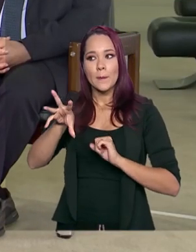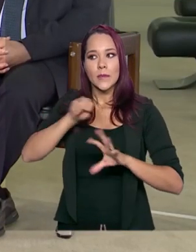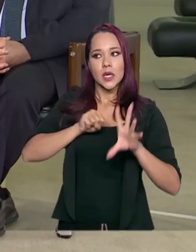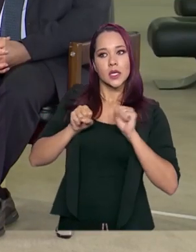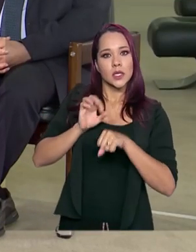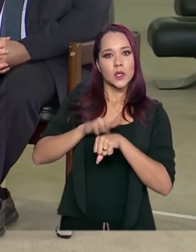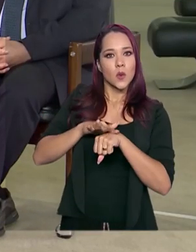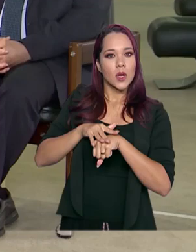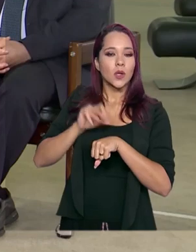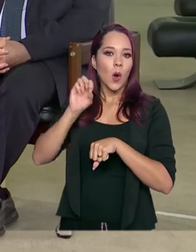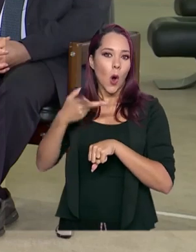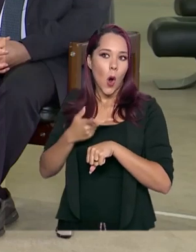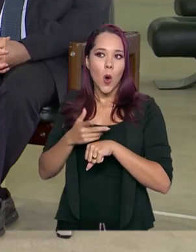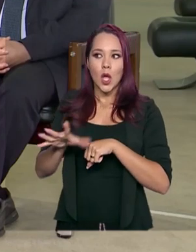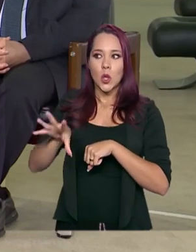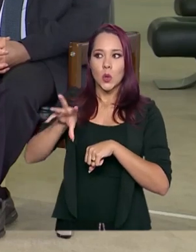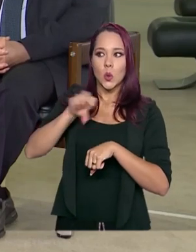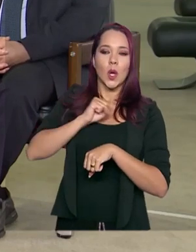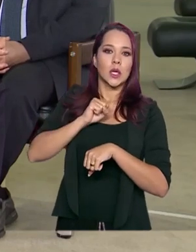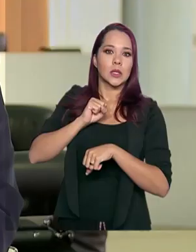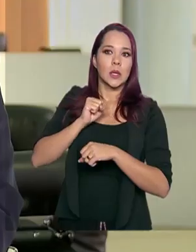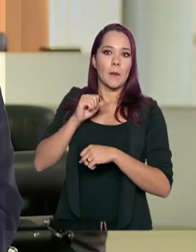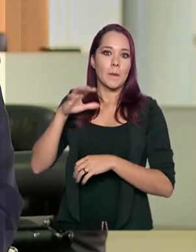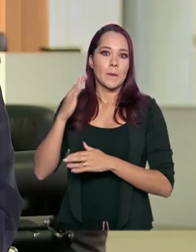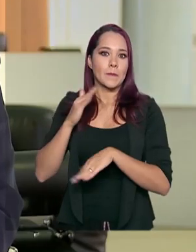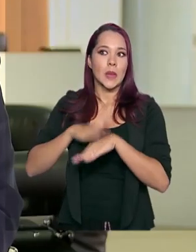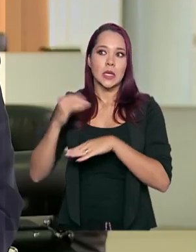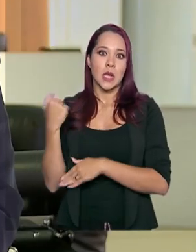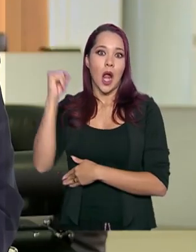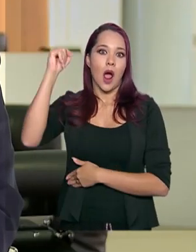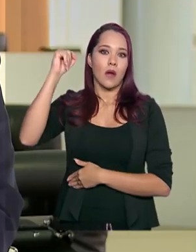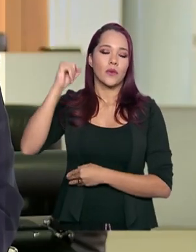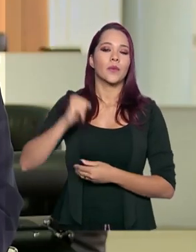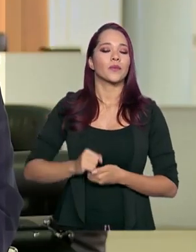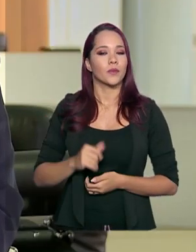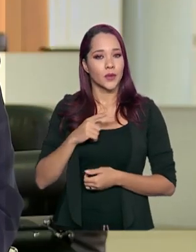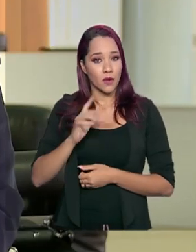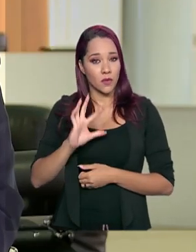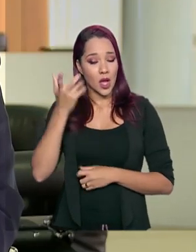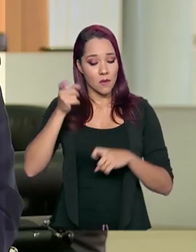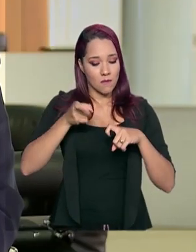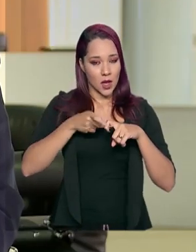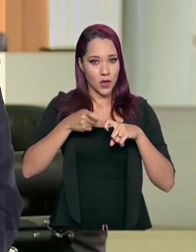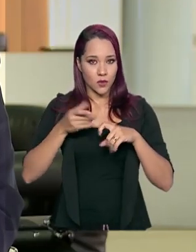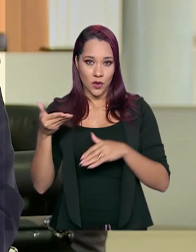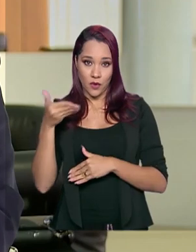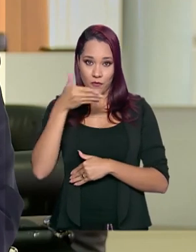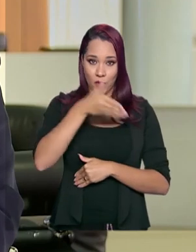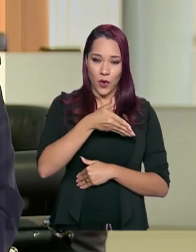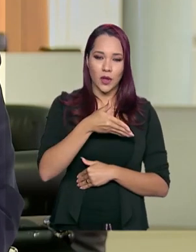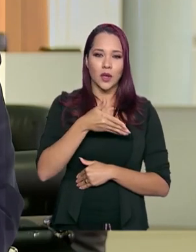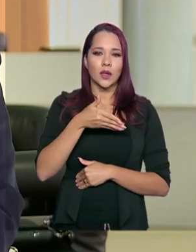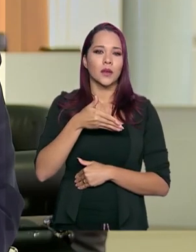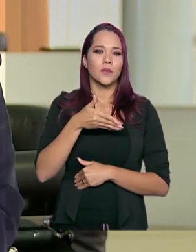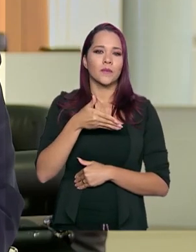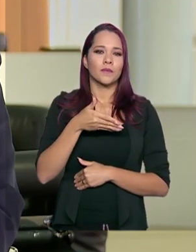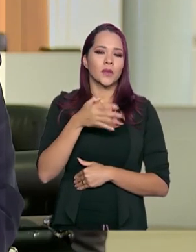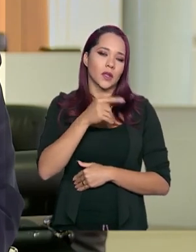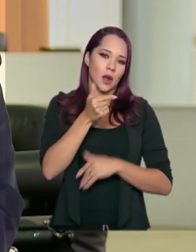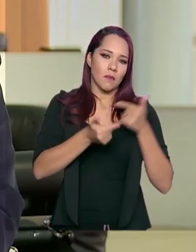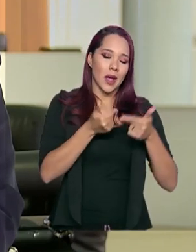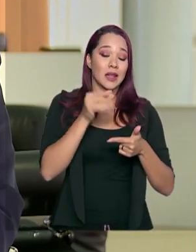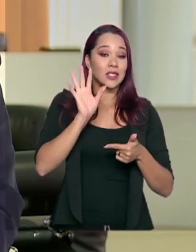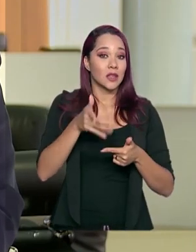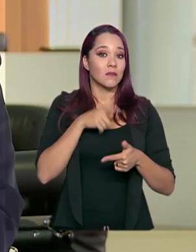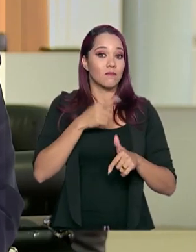a doença seja mais fatal, no caso deles? Nós tivemos um caso de um médico que foi prestar o seu serviço, mas ele veio de áreas com